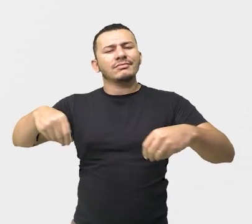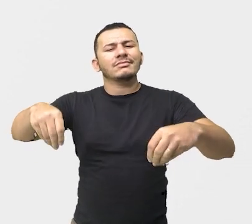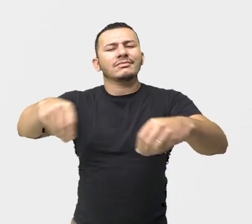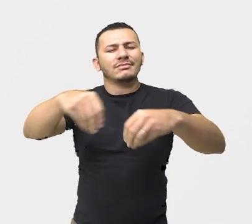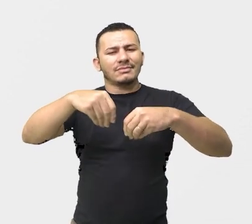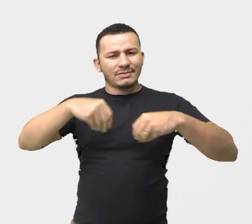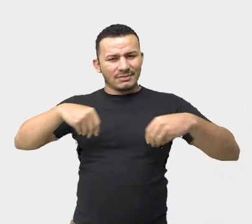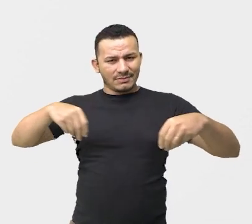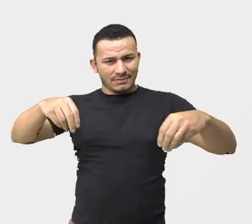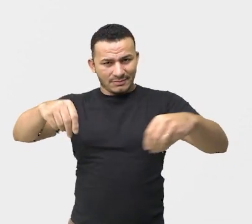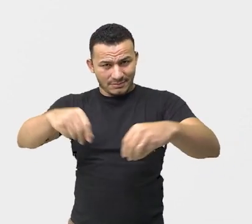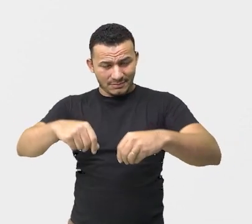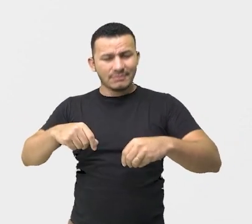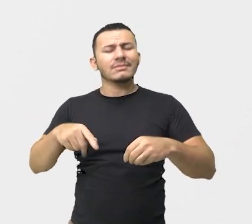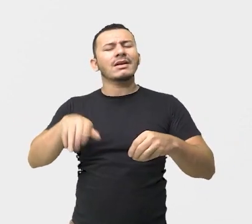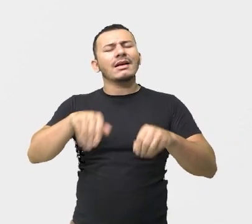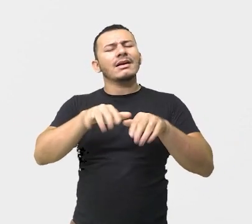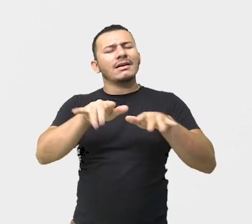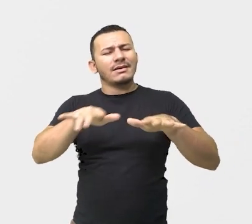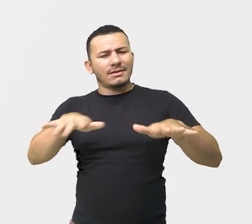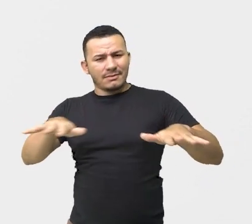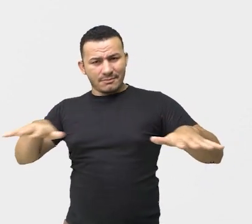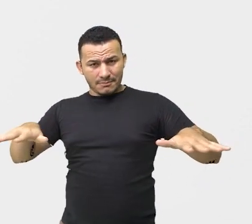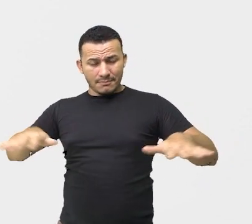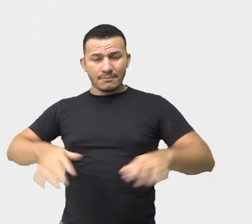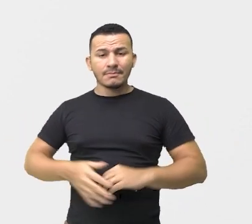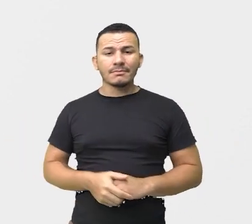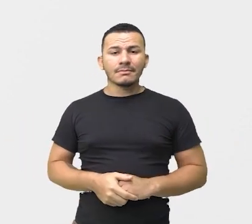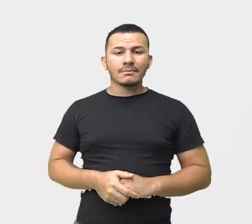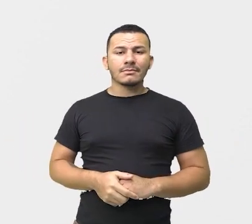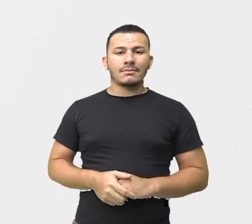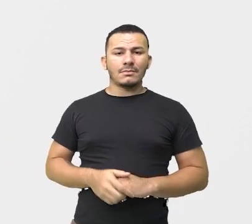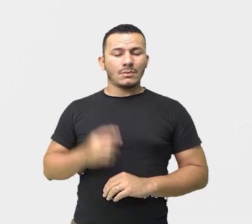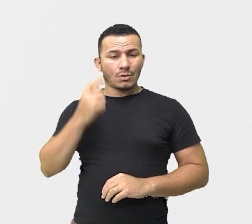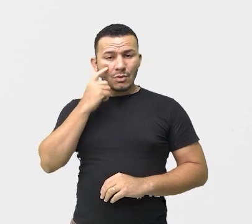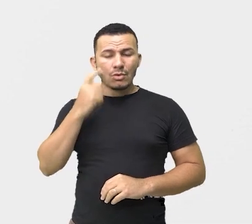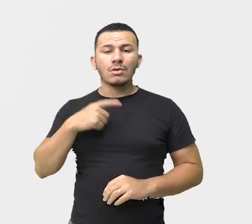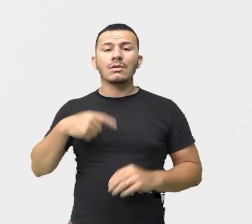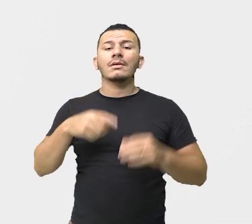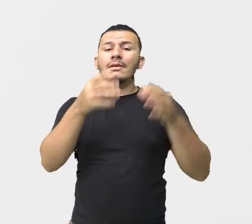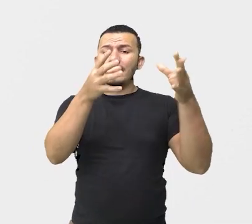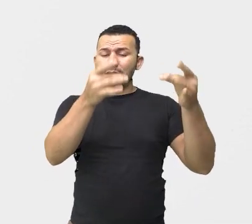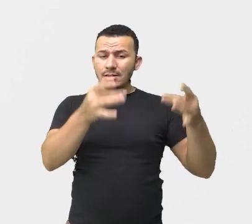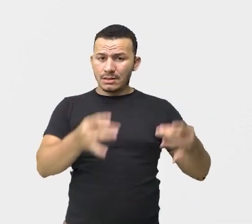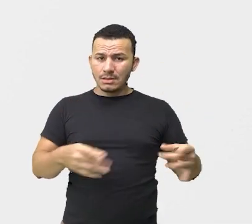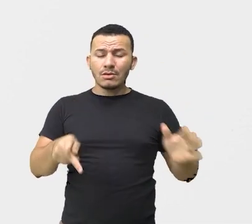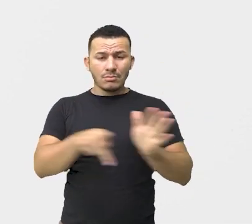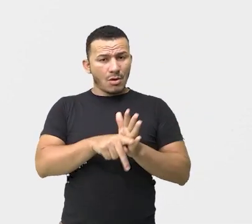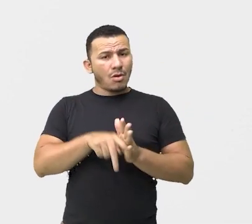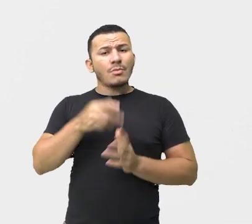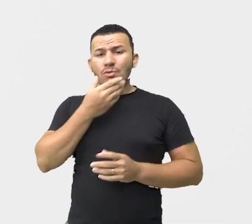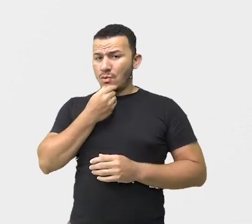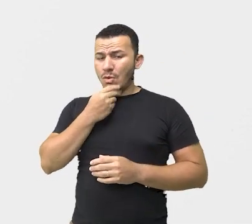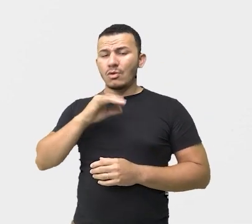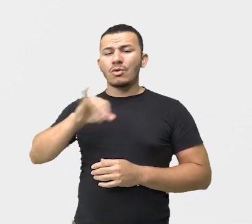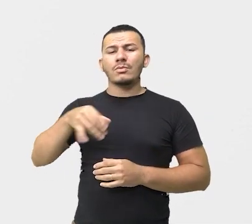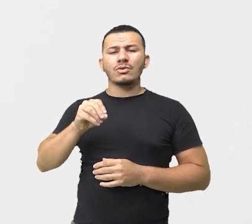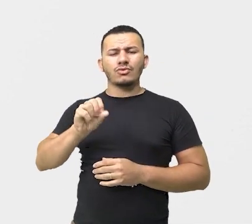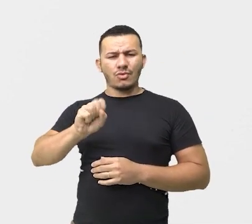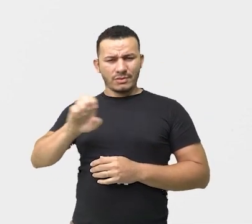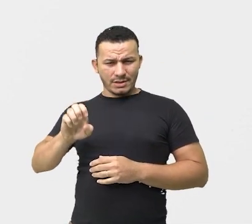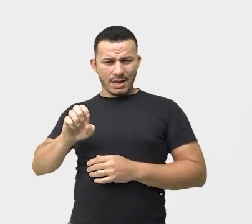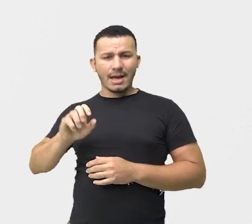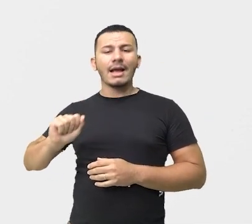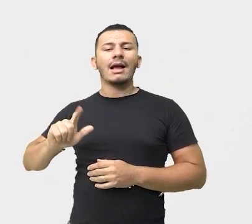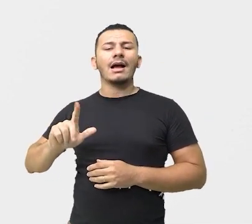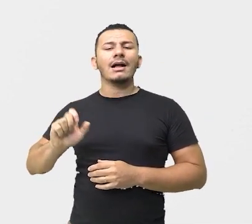primeiras águas. Certo? Então percebam, pessoal. Essa descrição é uma descrição de José de Alencar, um autor